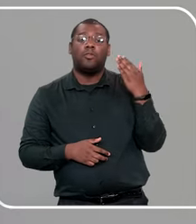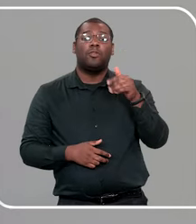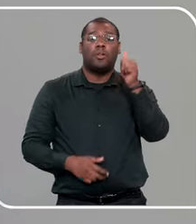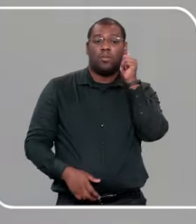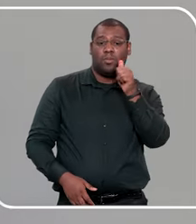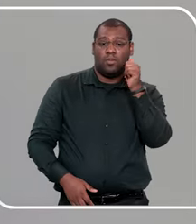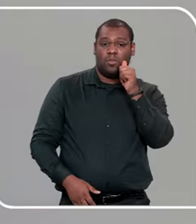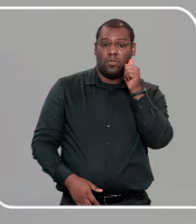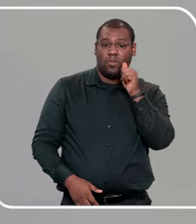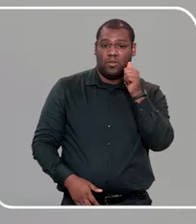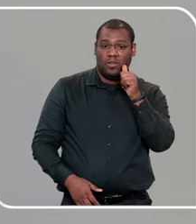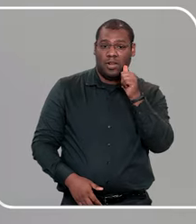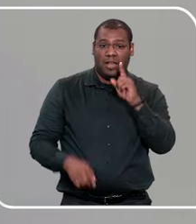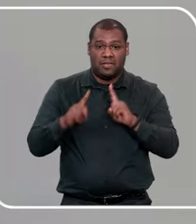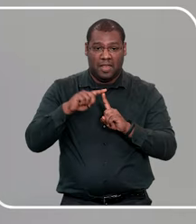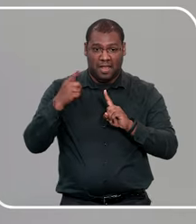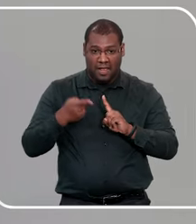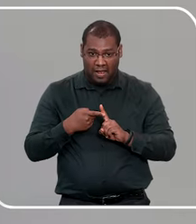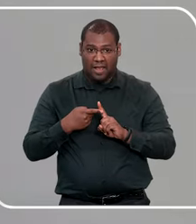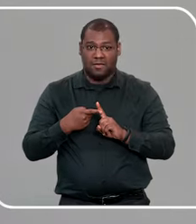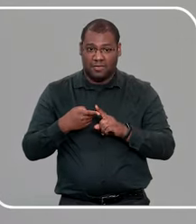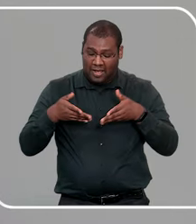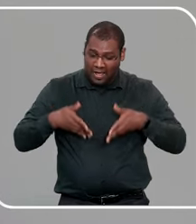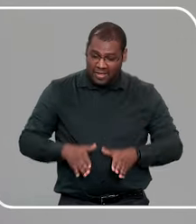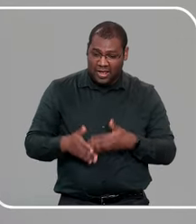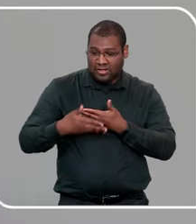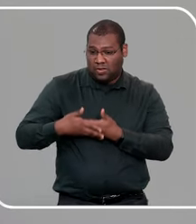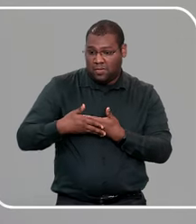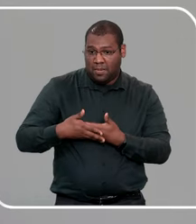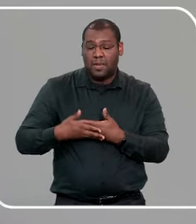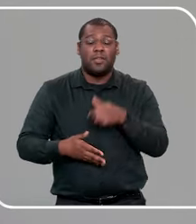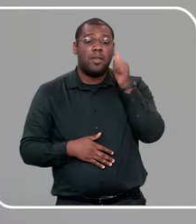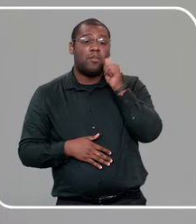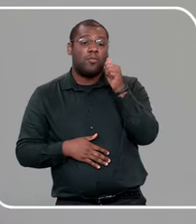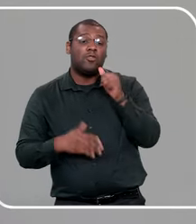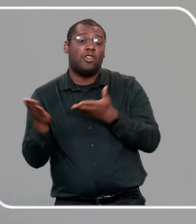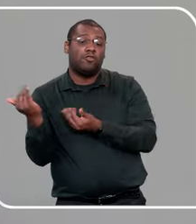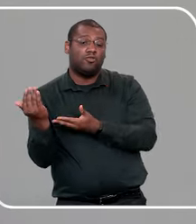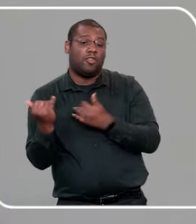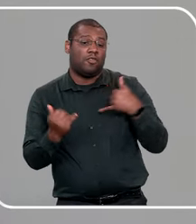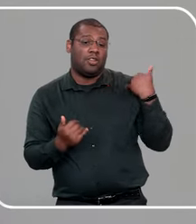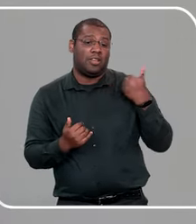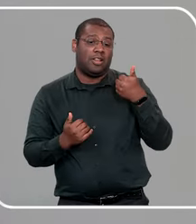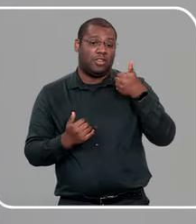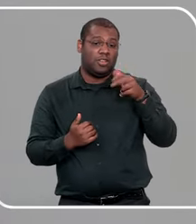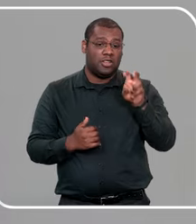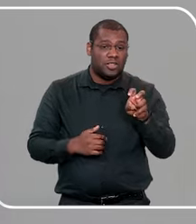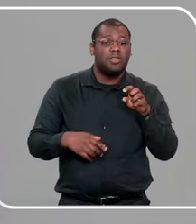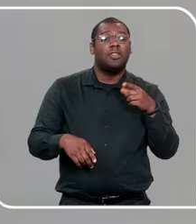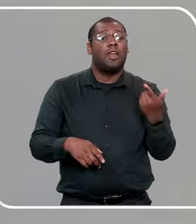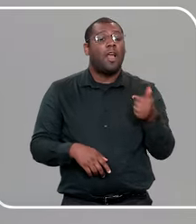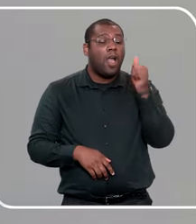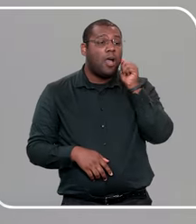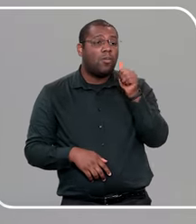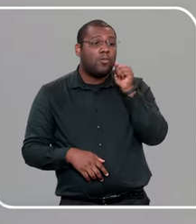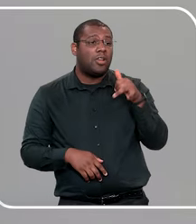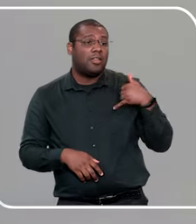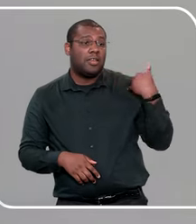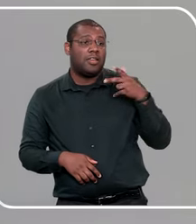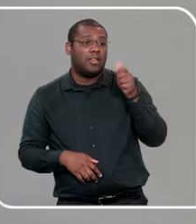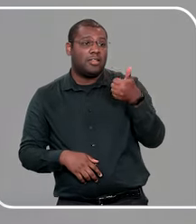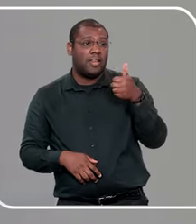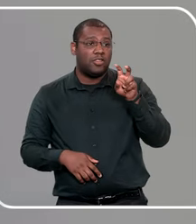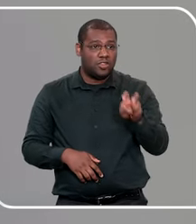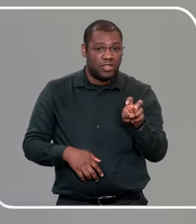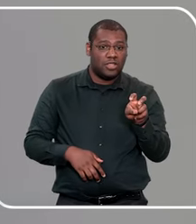fruto de abuso sexual, por parte do tio, alguém da família, alguém próximo, e essa menina de 15 anos, na época, ela